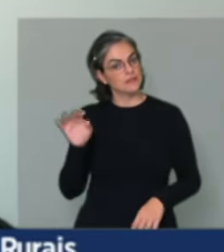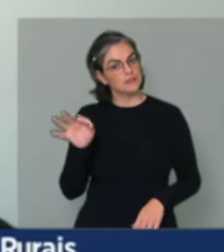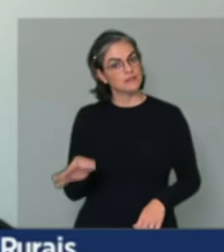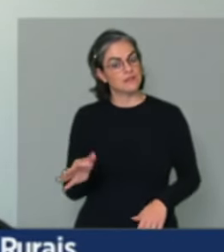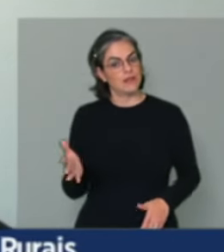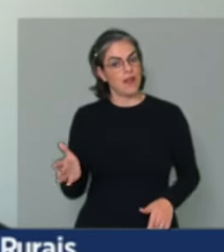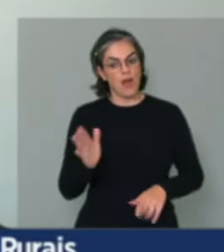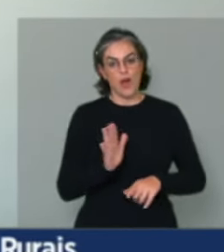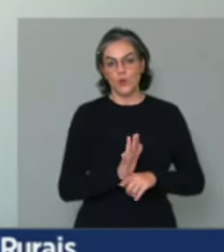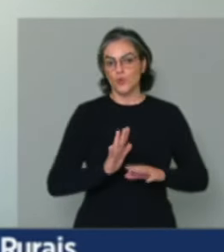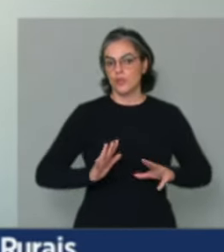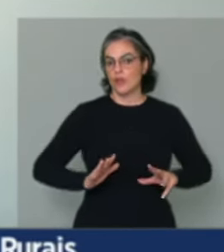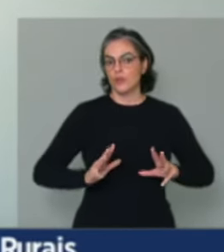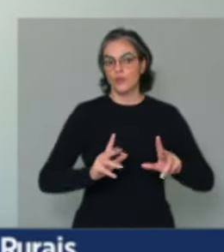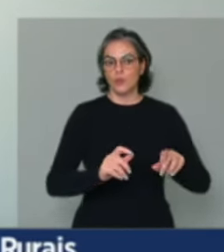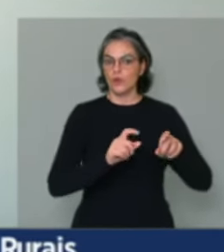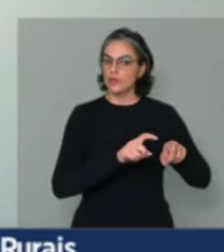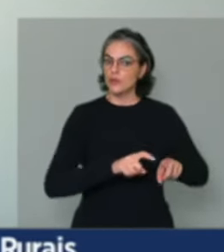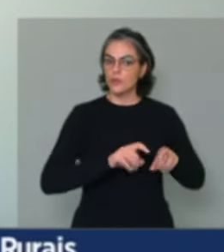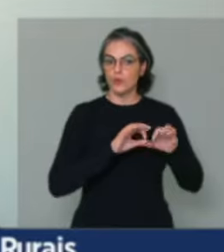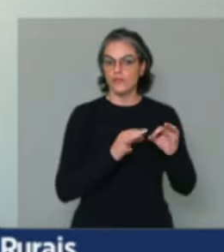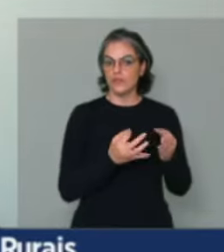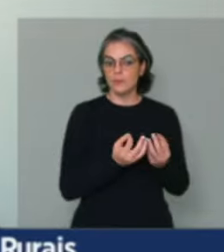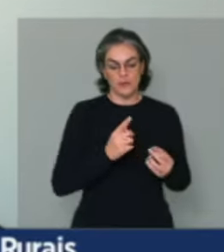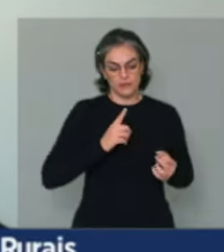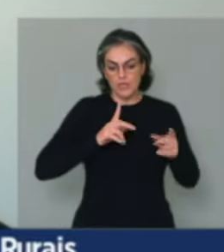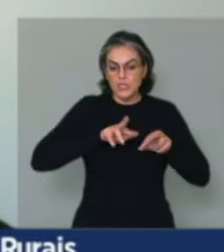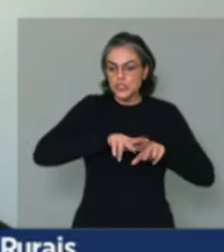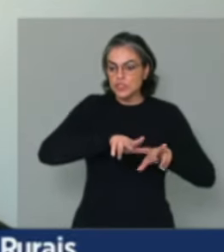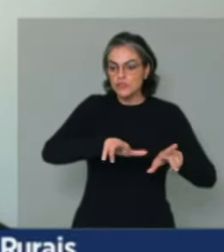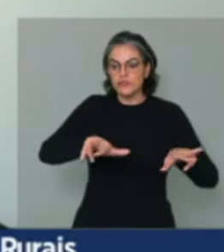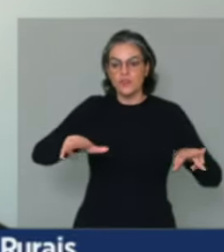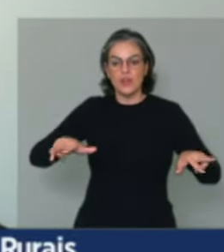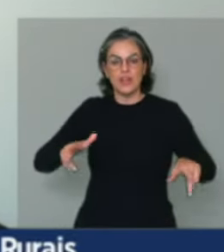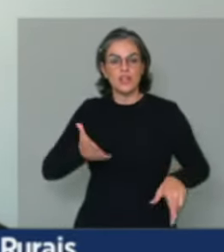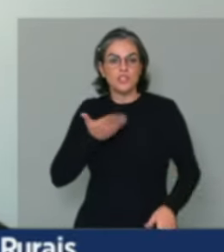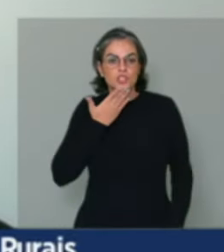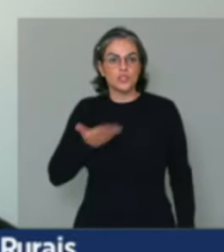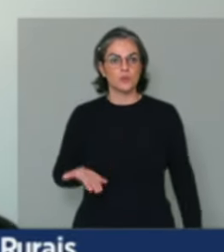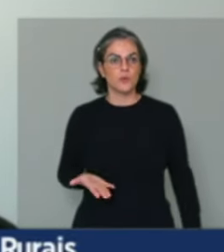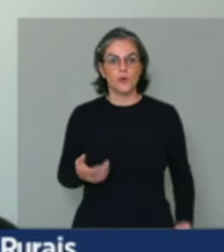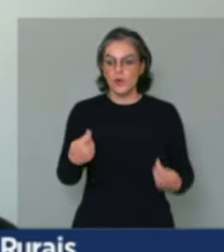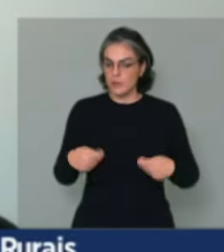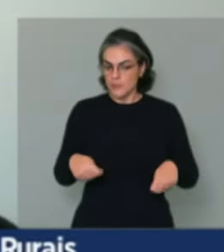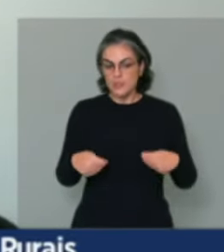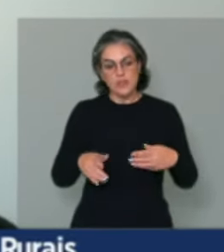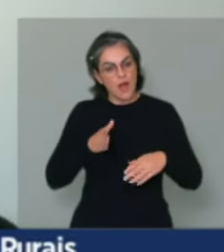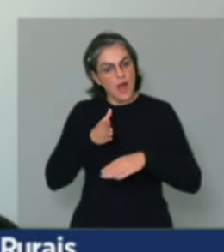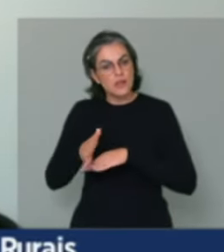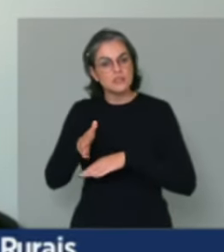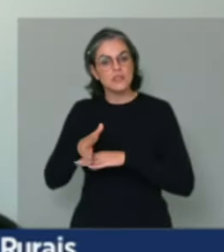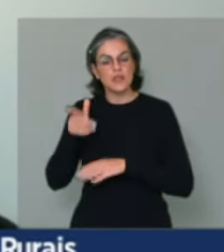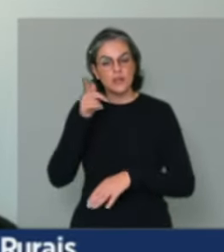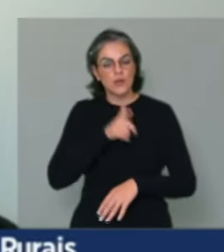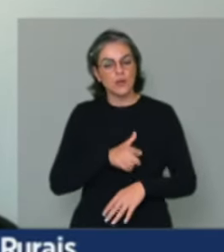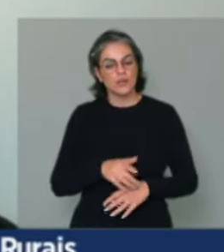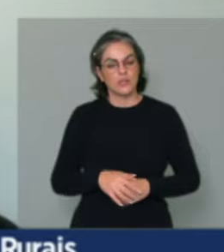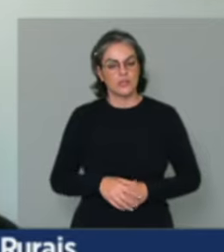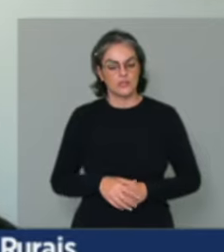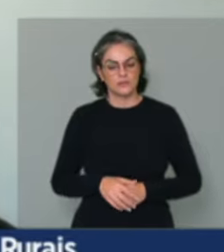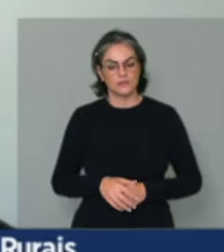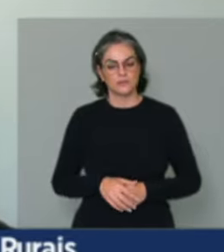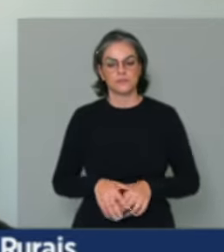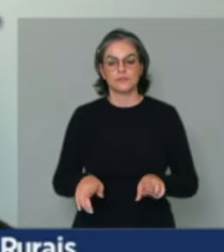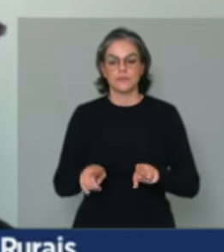agricultura familiar, toda a diversidade da agricultura familiar possa acessar aos créditos. E a assistência